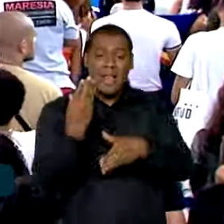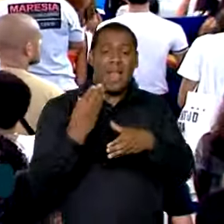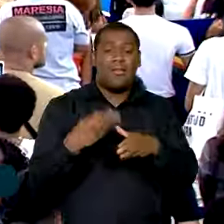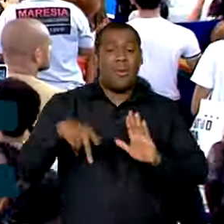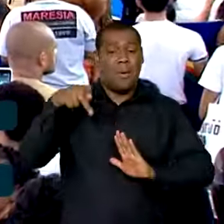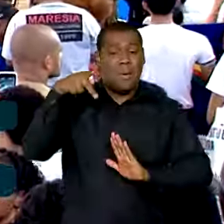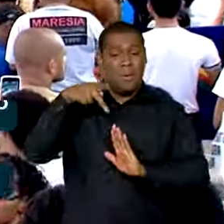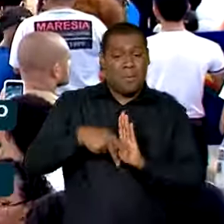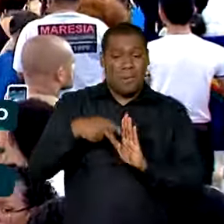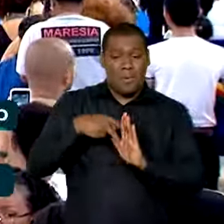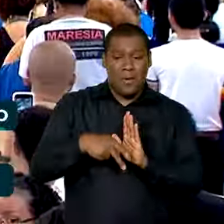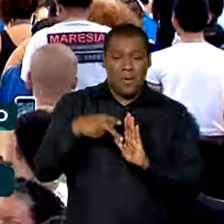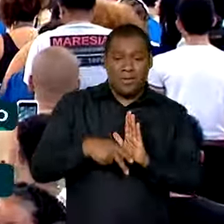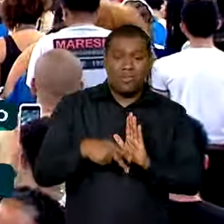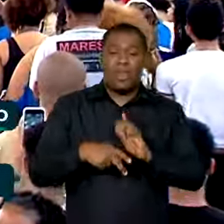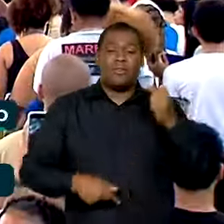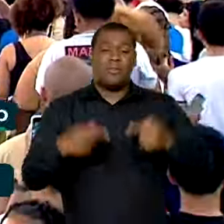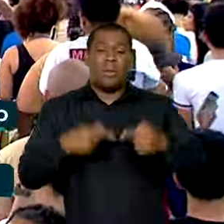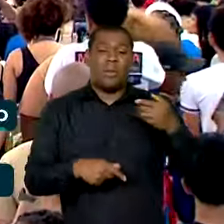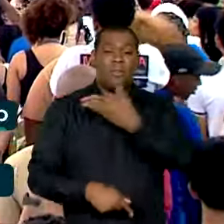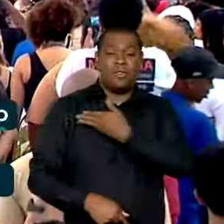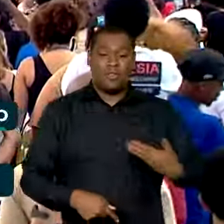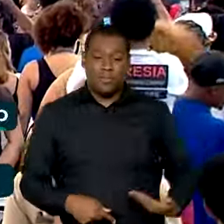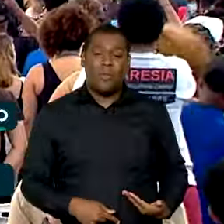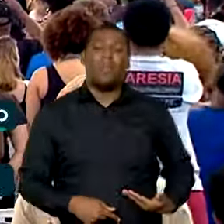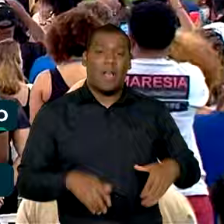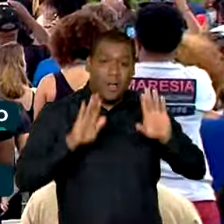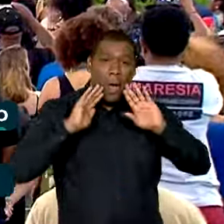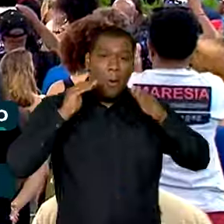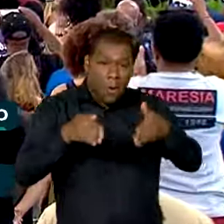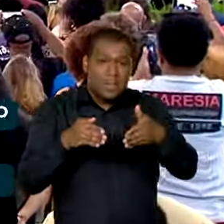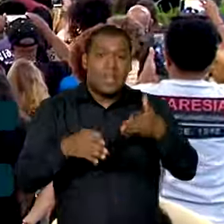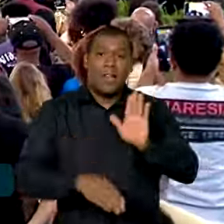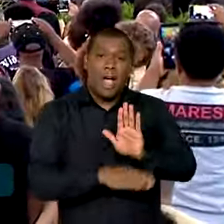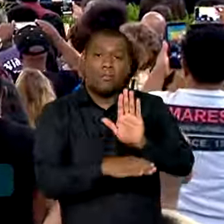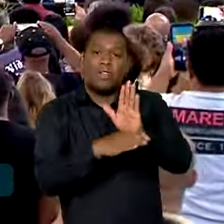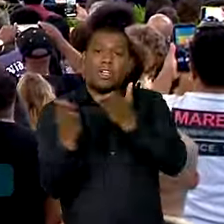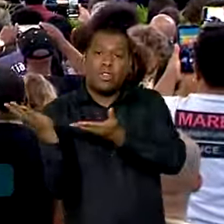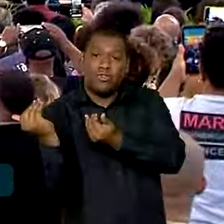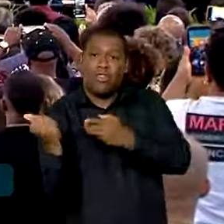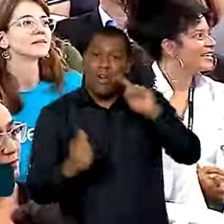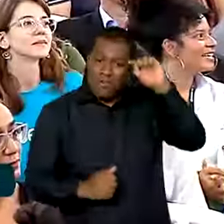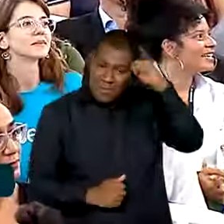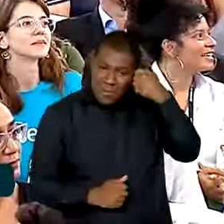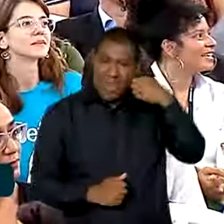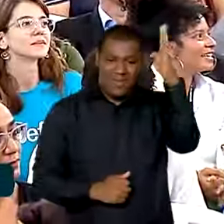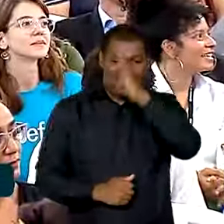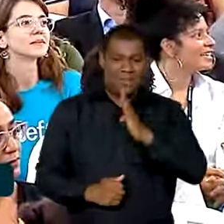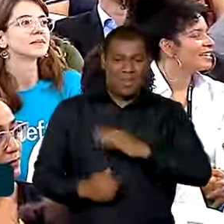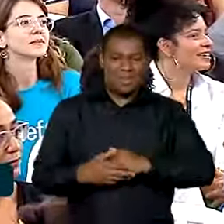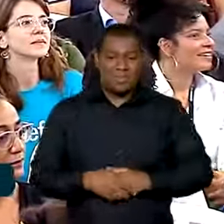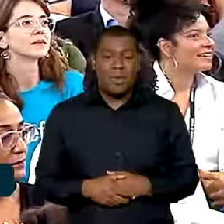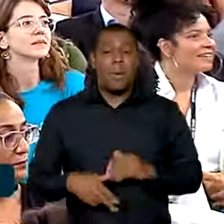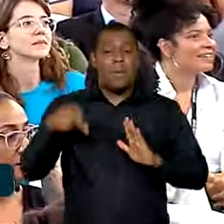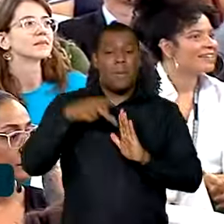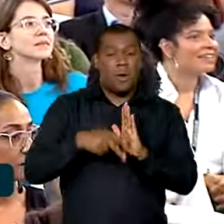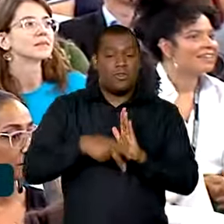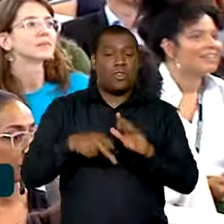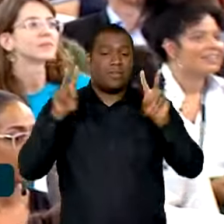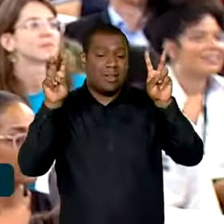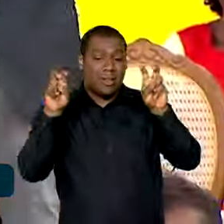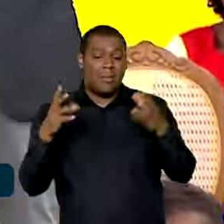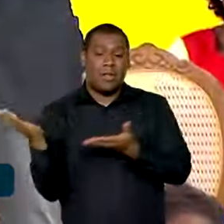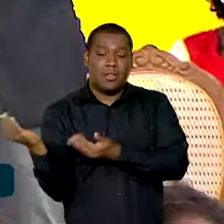do maior pacote de políticas públicas para a juventude negra da história do país. O Plano Juventude